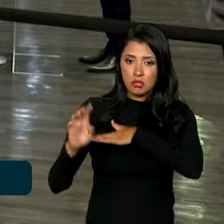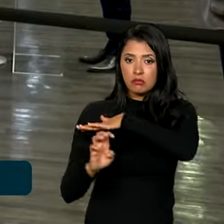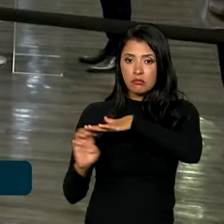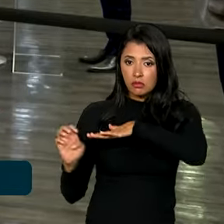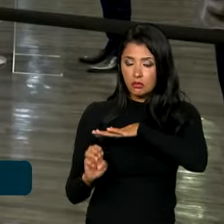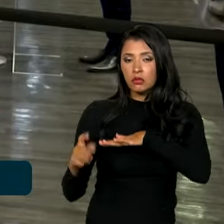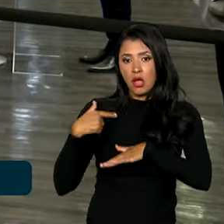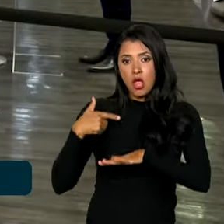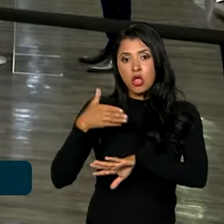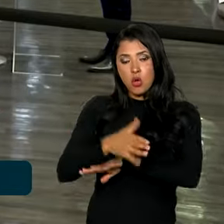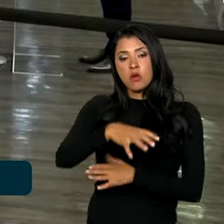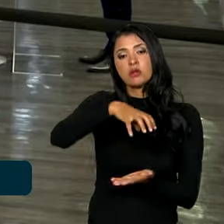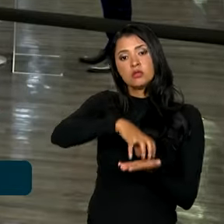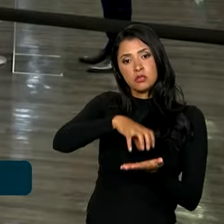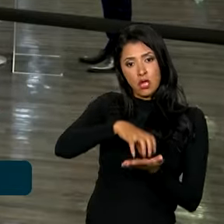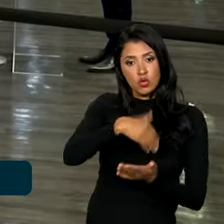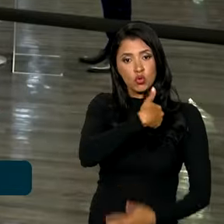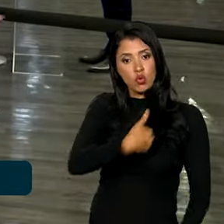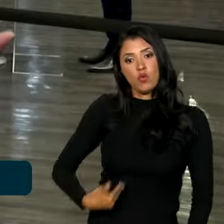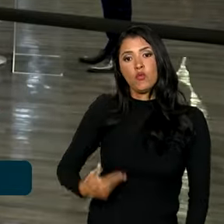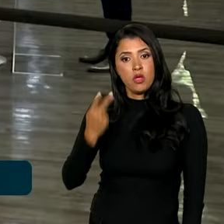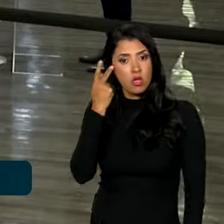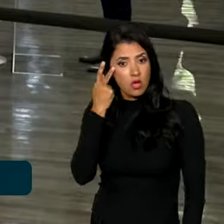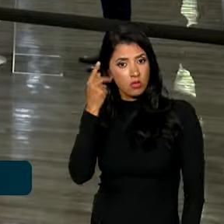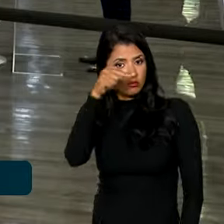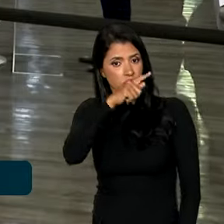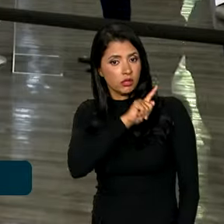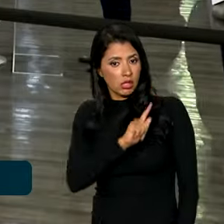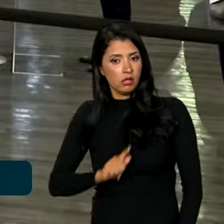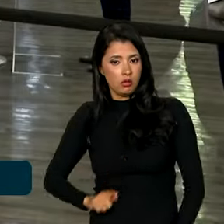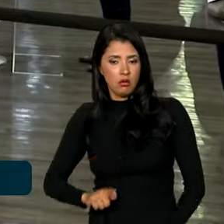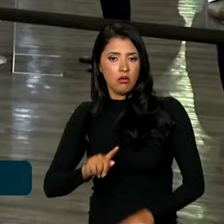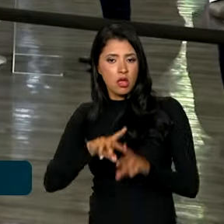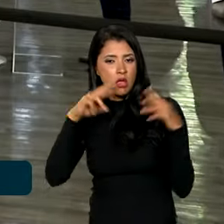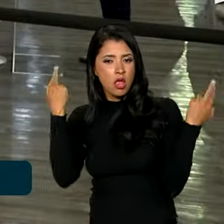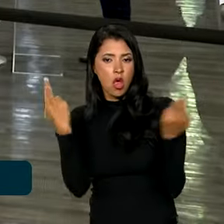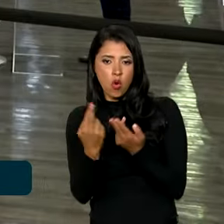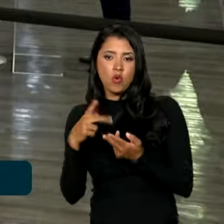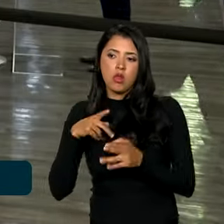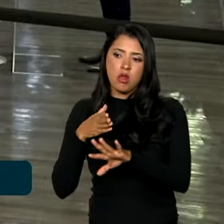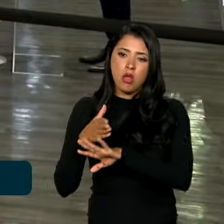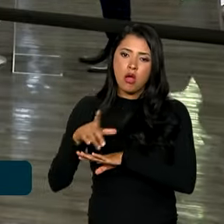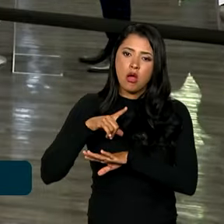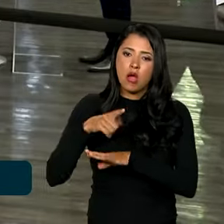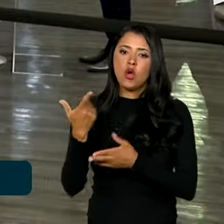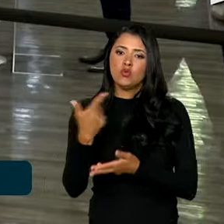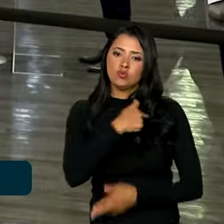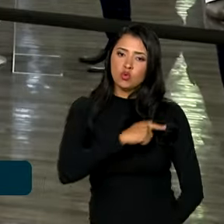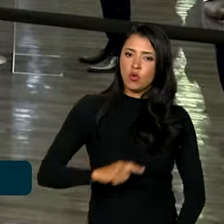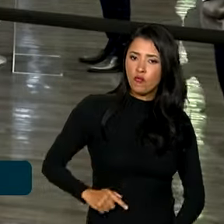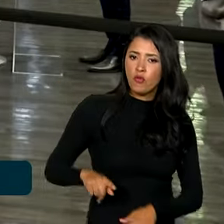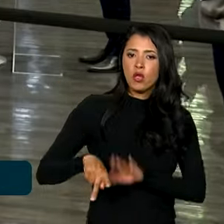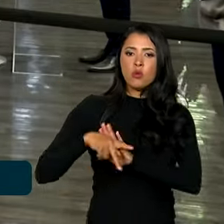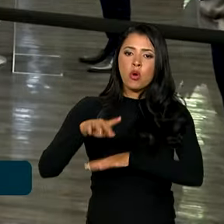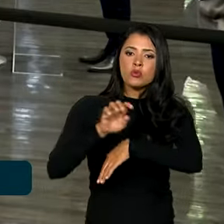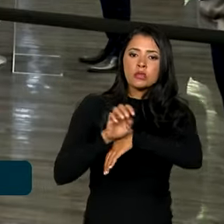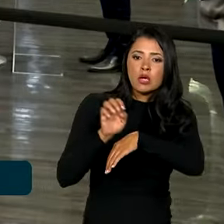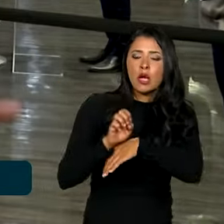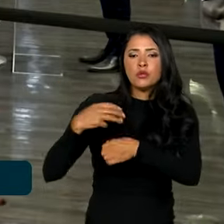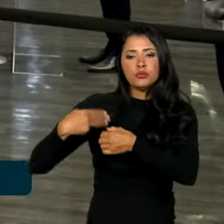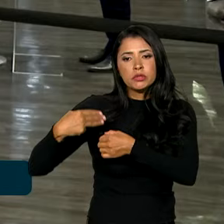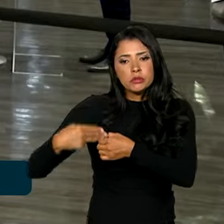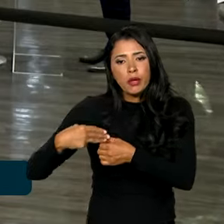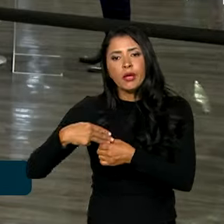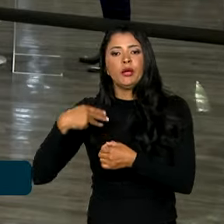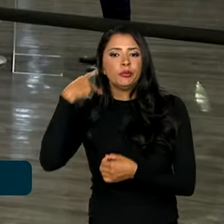Eu estou aqui na sede do governo paulista, uma reunião aqui reuniu autoridades, governo do estado, governo municipal,